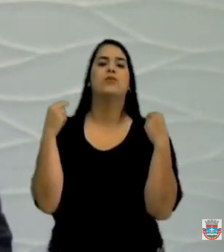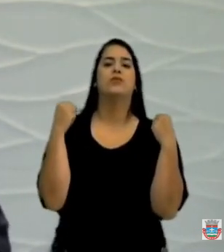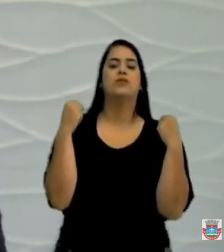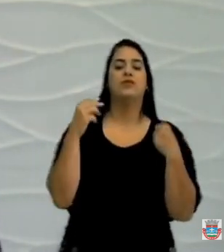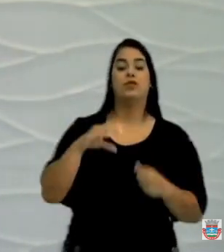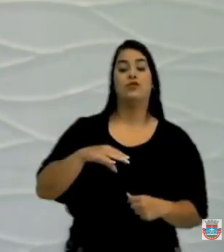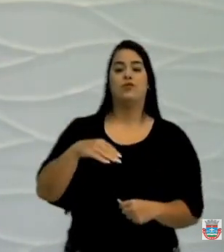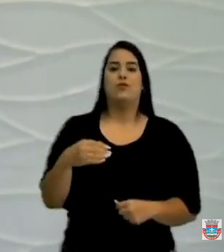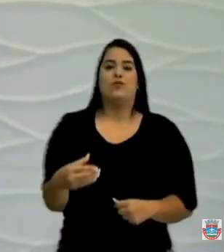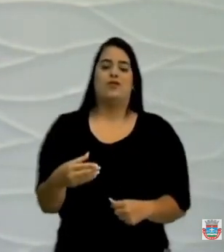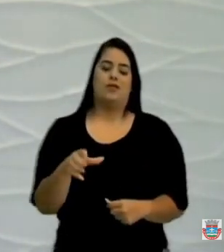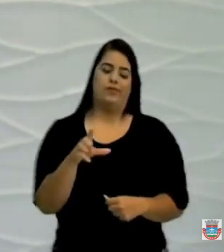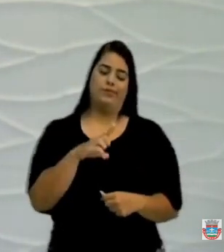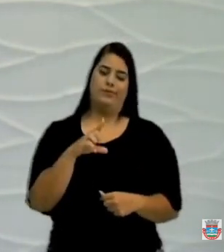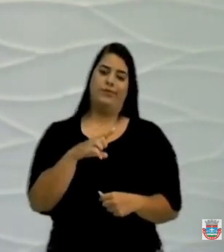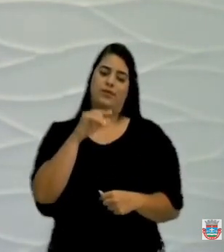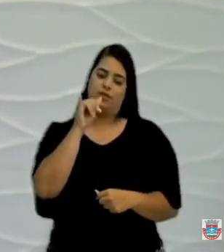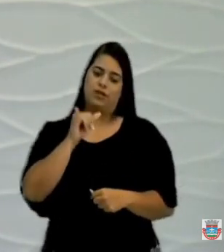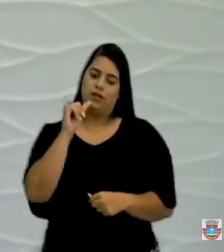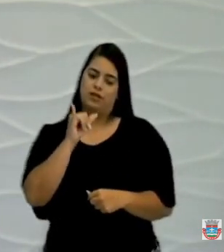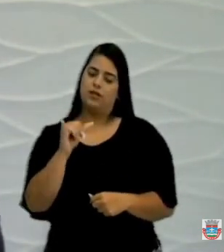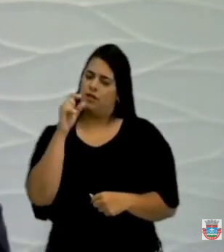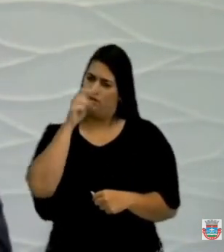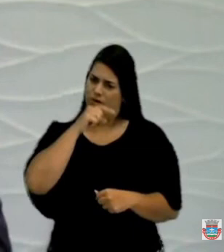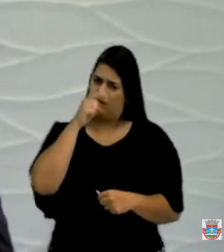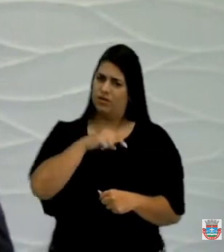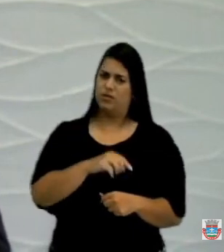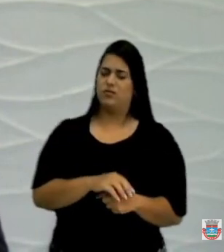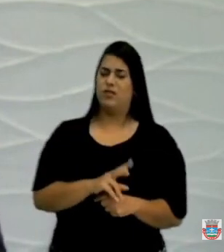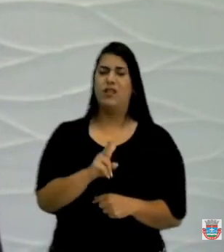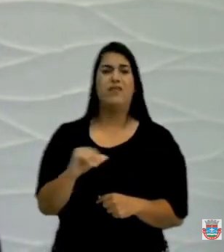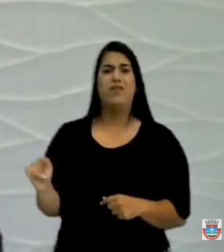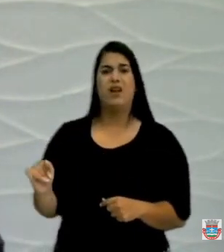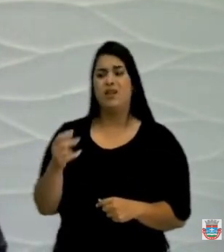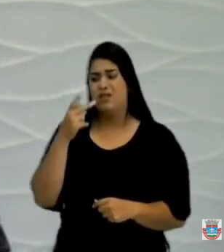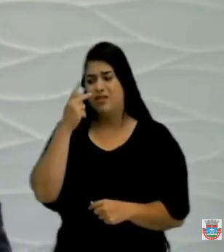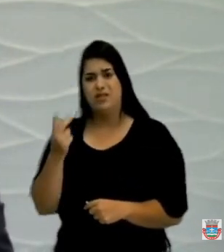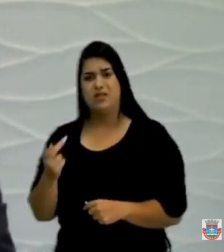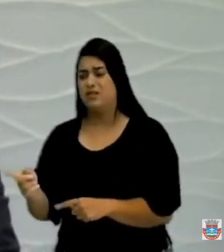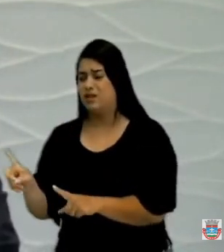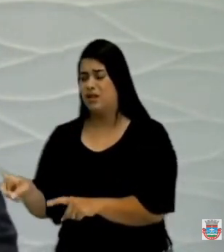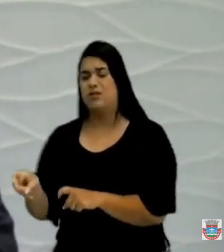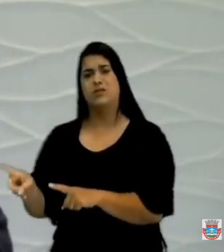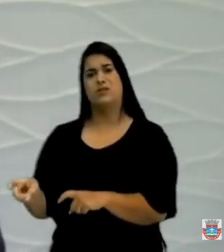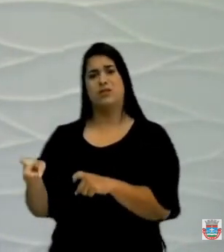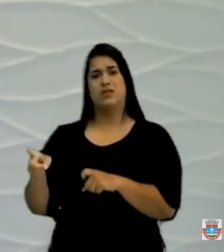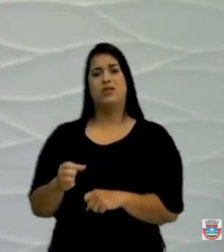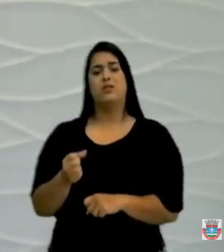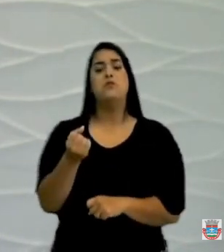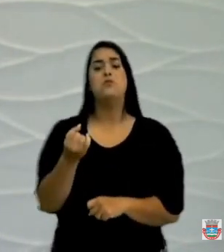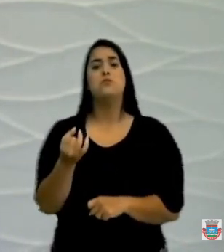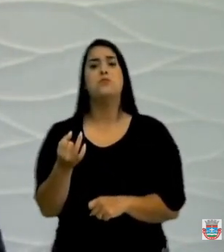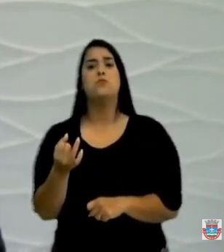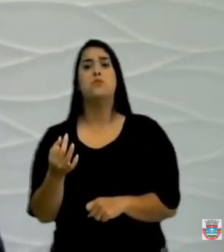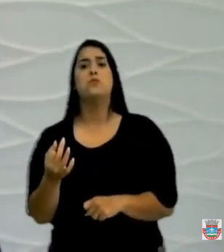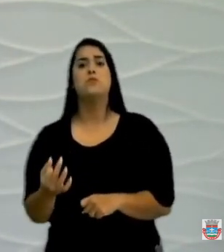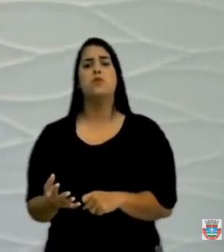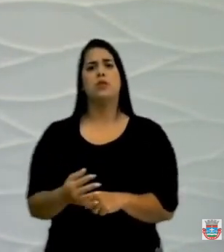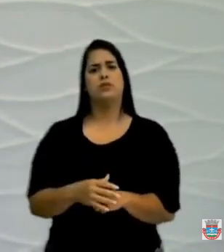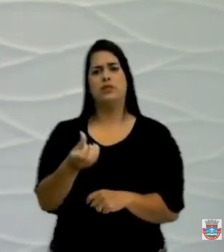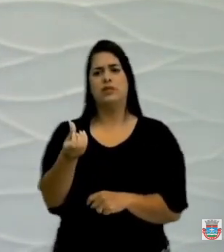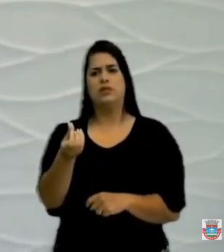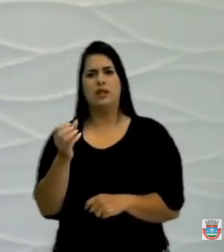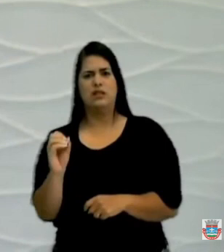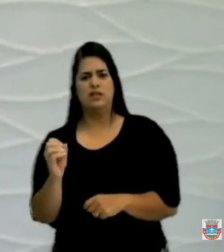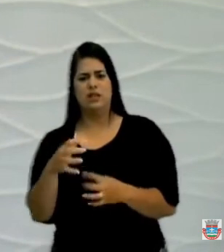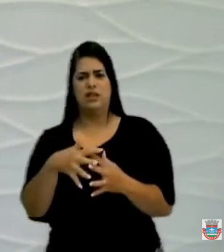se eu estou faltando com a verdade. Vai na zona rural e veja se essas águas estão chegando, a quantidade de vossas excelências está dizendo que é 60 carradas